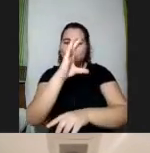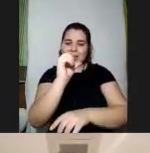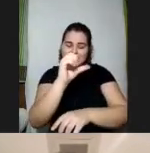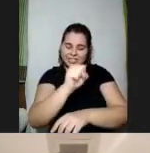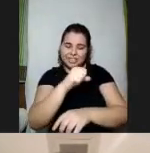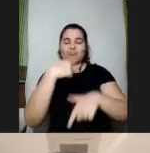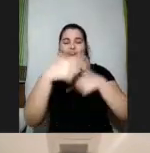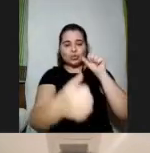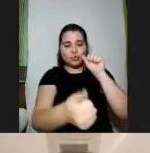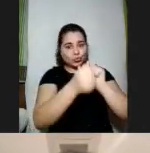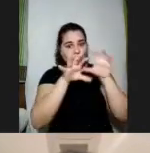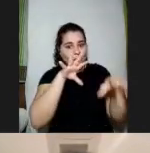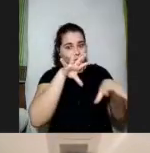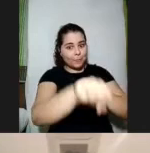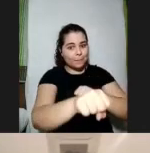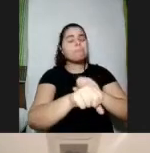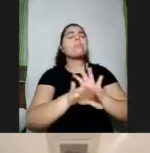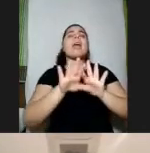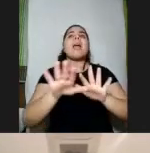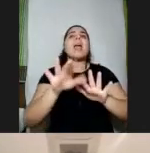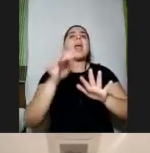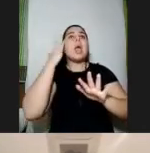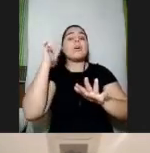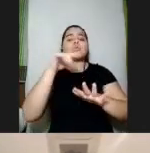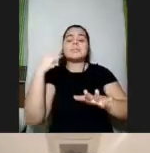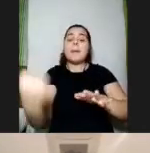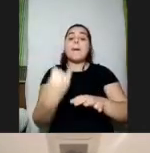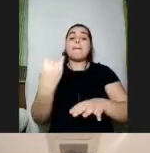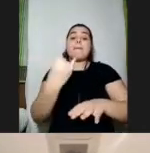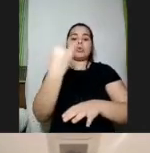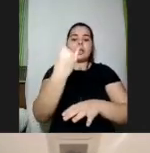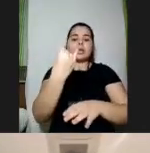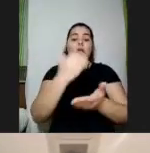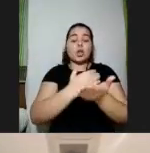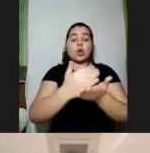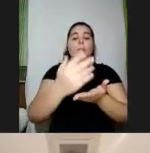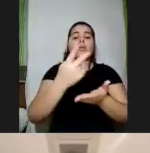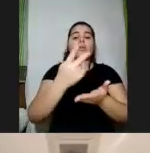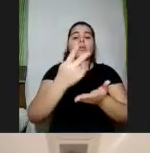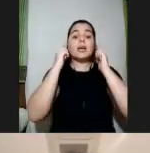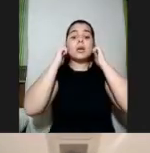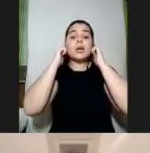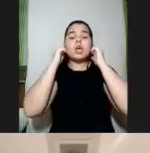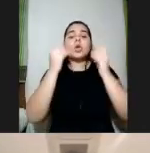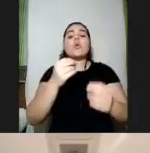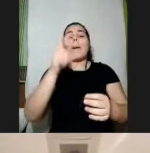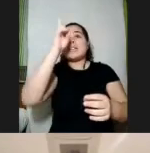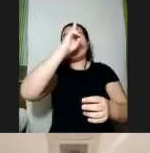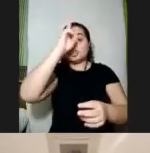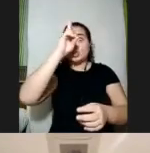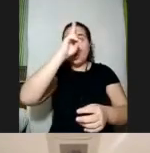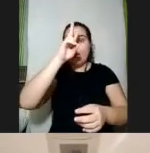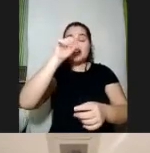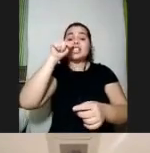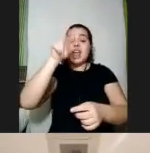eu acho isso é muito importante assim como eu falei no começo eu abri com a fala da Shimamanda falando sobre as histórias que as histórias importam